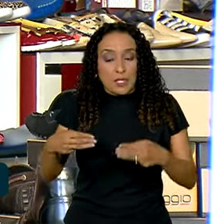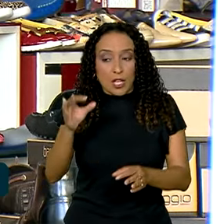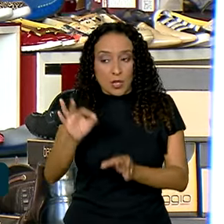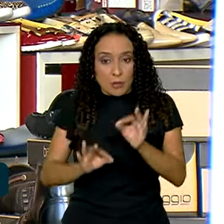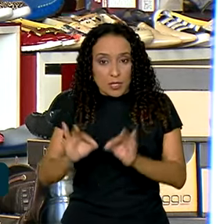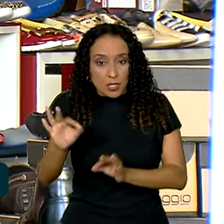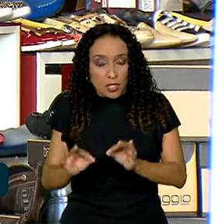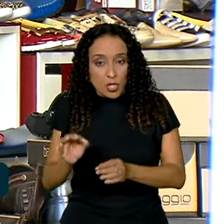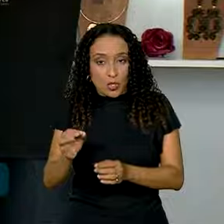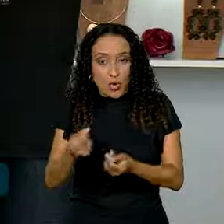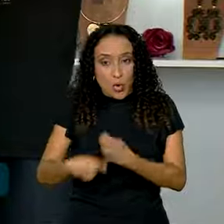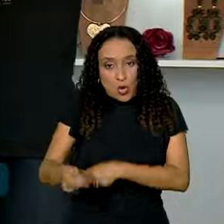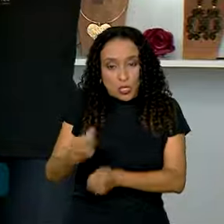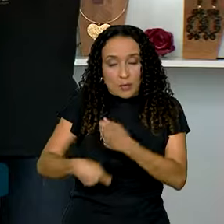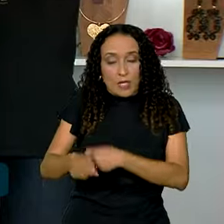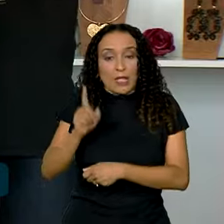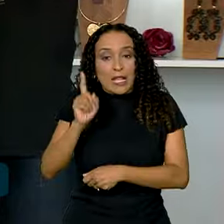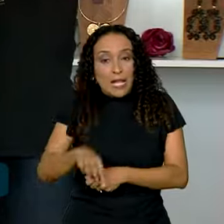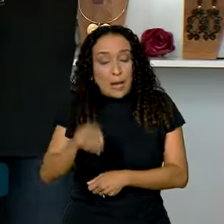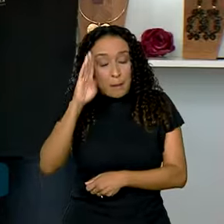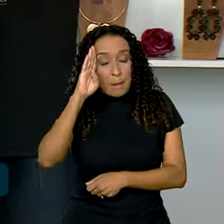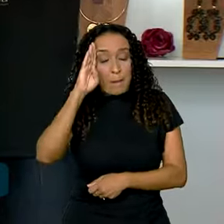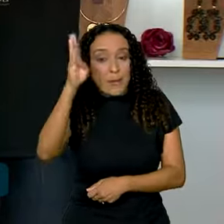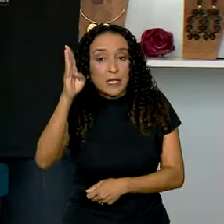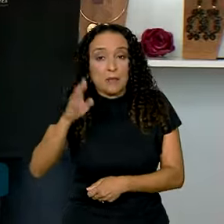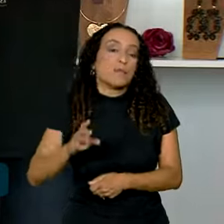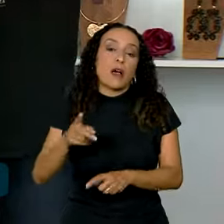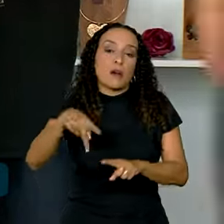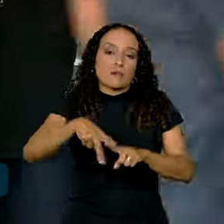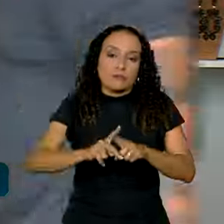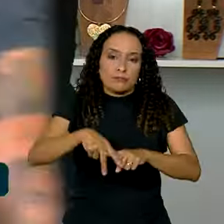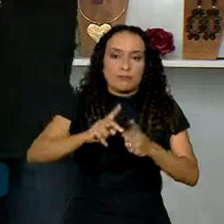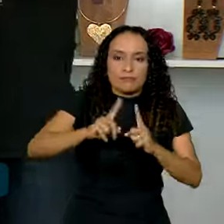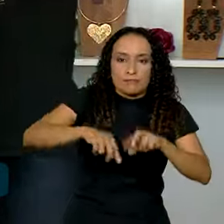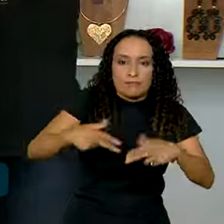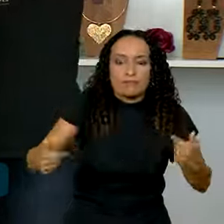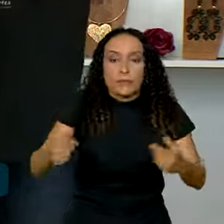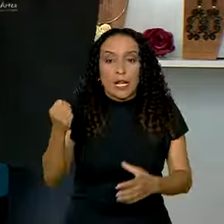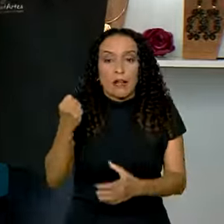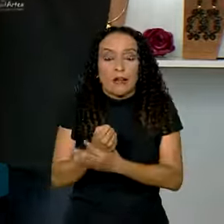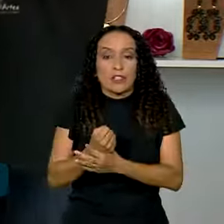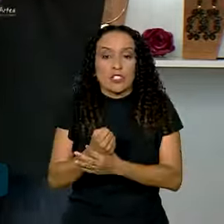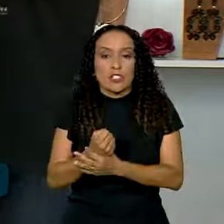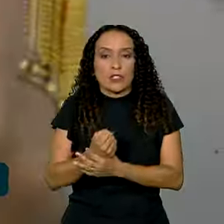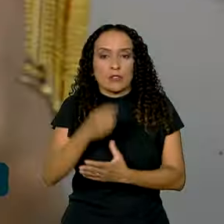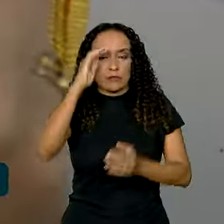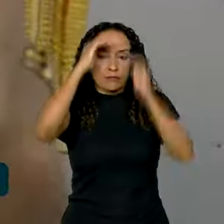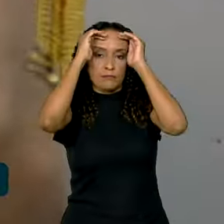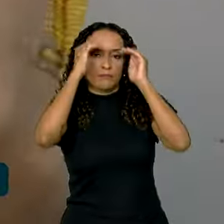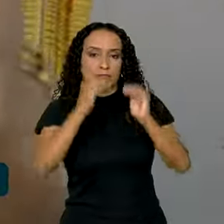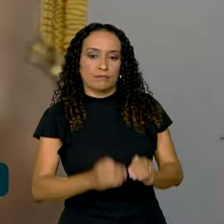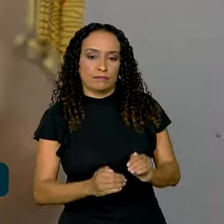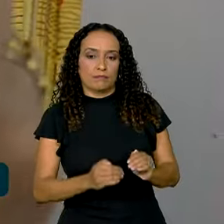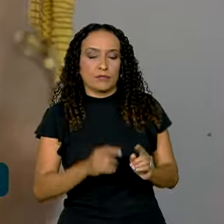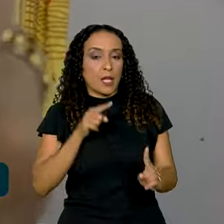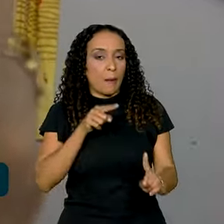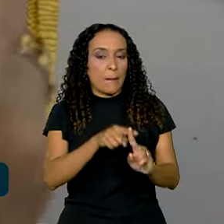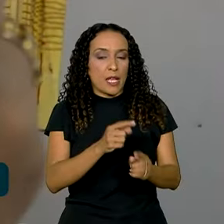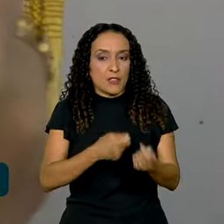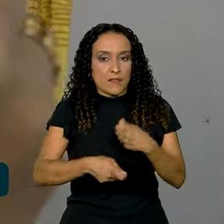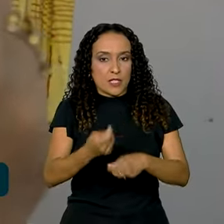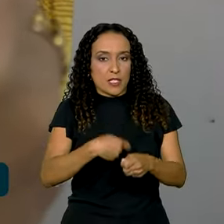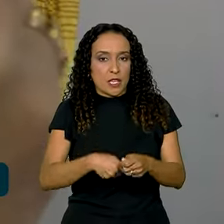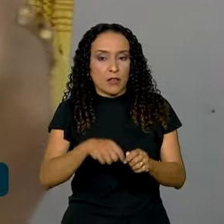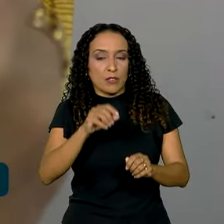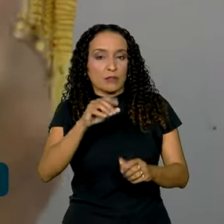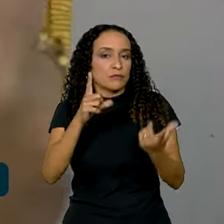Planejamento e Orçamento, uma das principais ferramentas para garantir o cumprimento dessa meta fiscal de